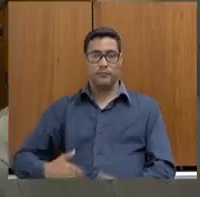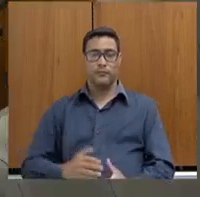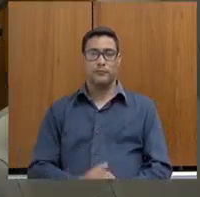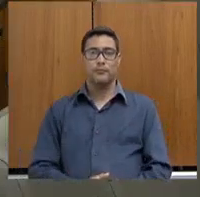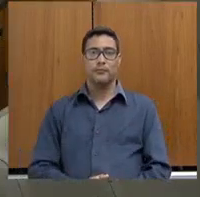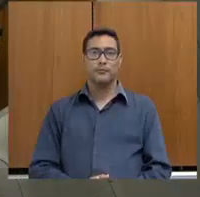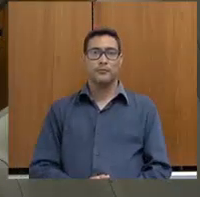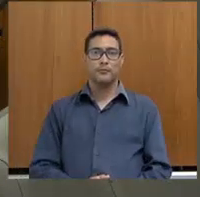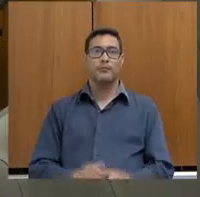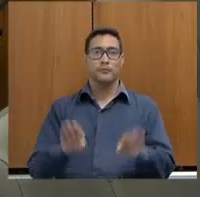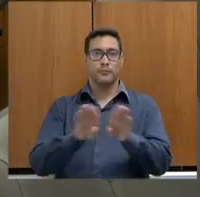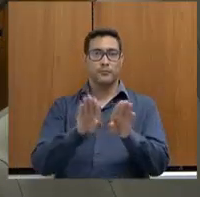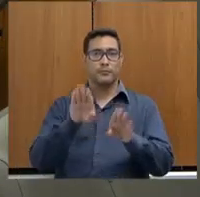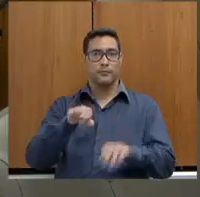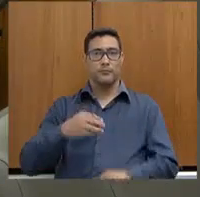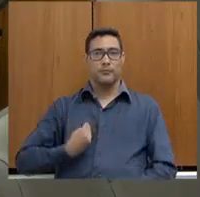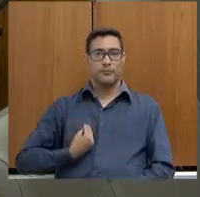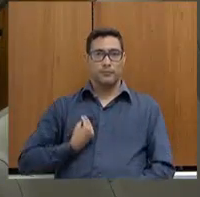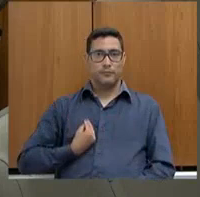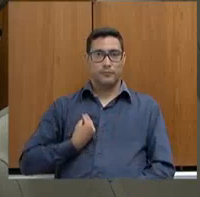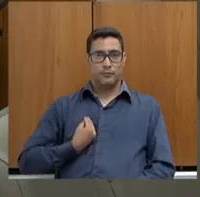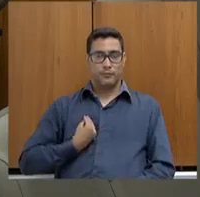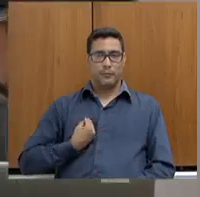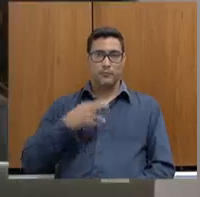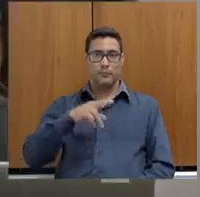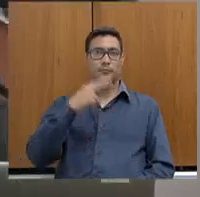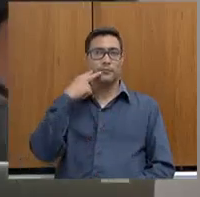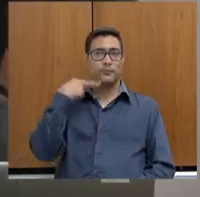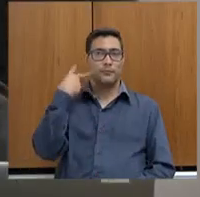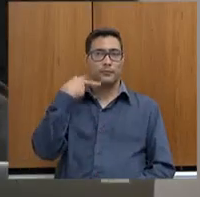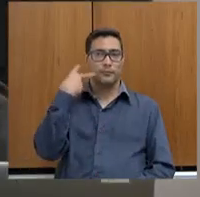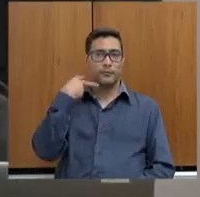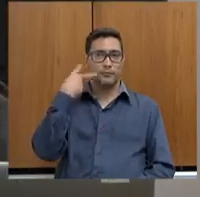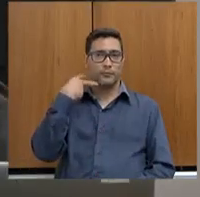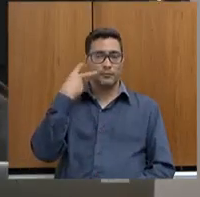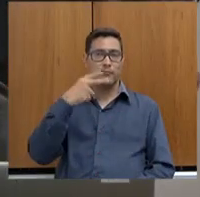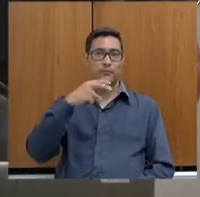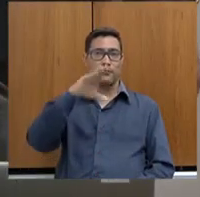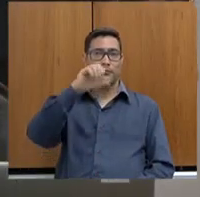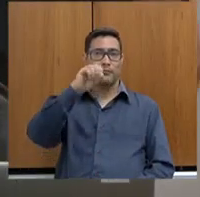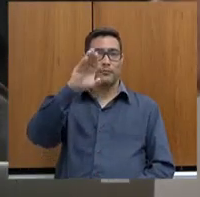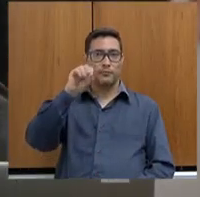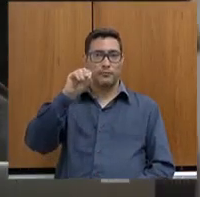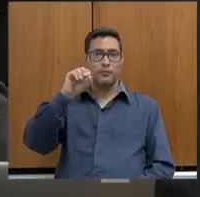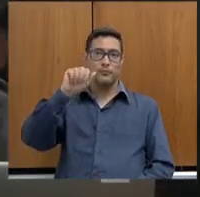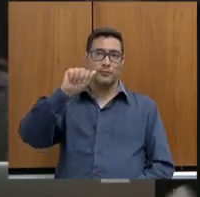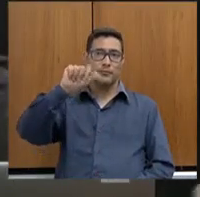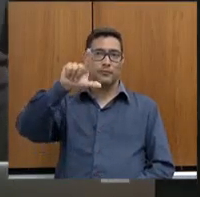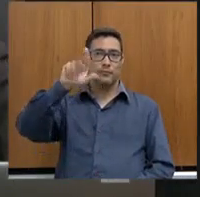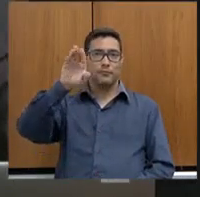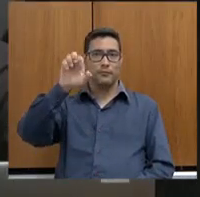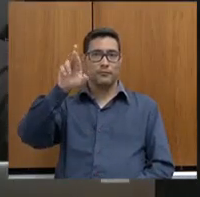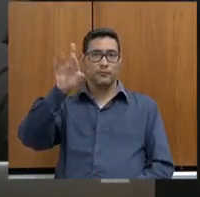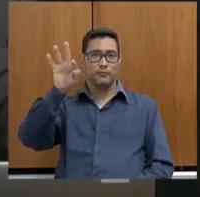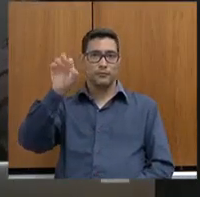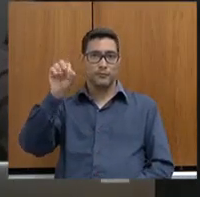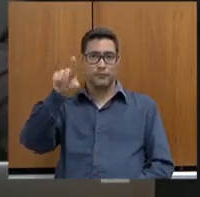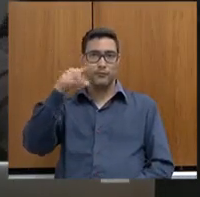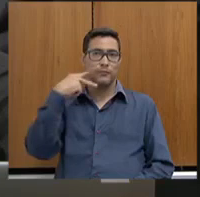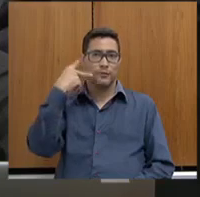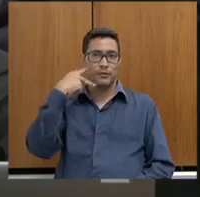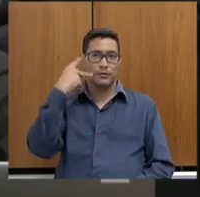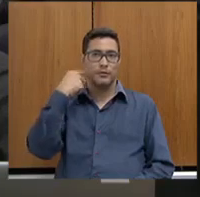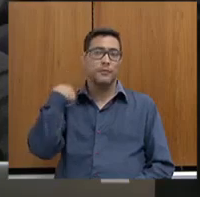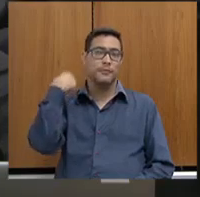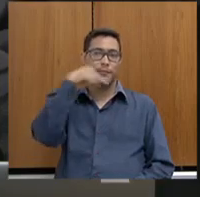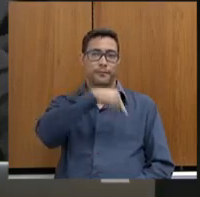Registrar a presença do ilustre vereador Cabo Alberto Dias Valério, vereador da Câmara Municipal de